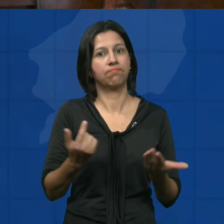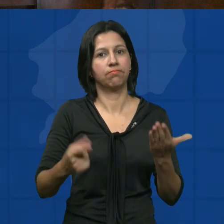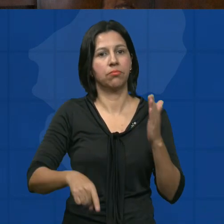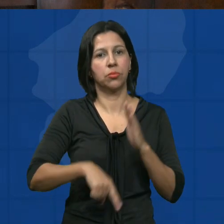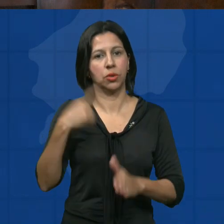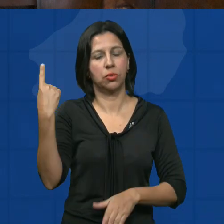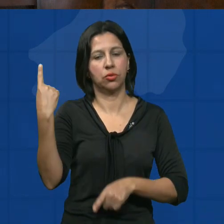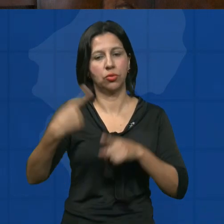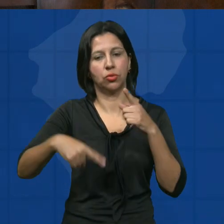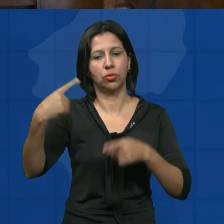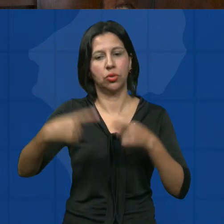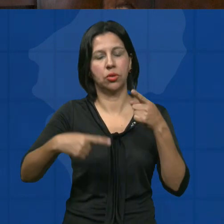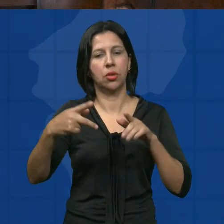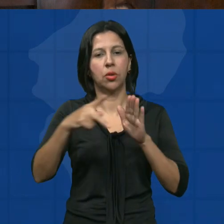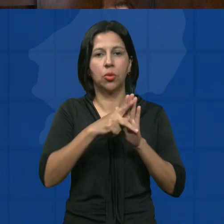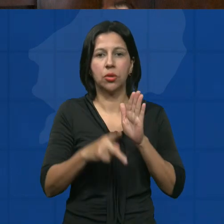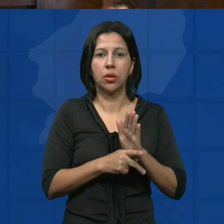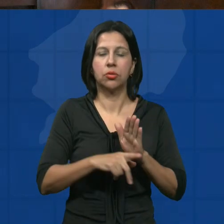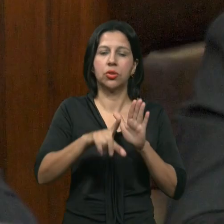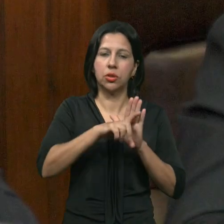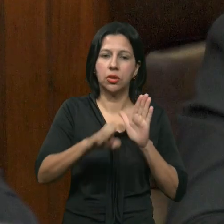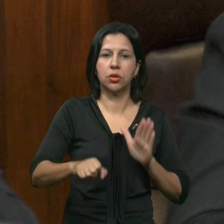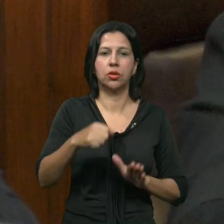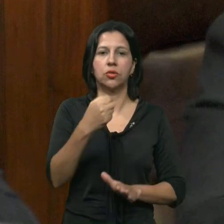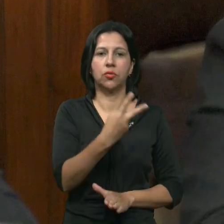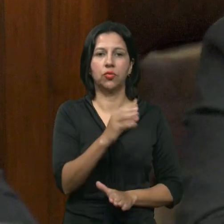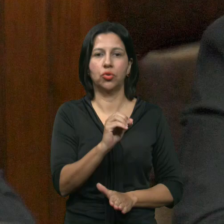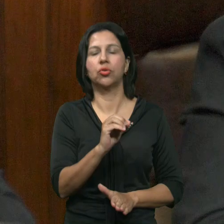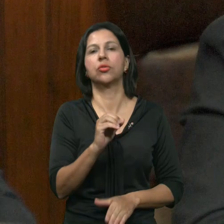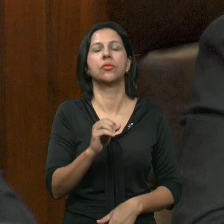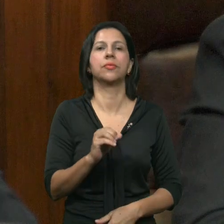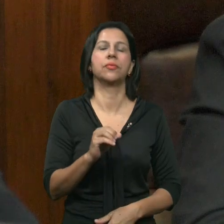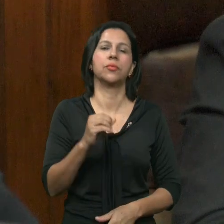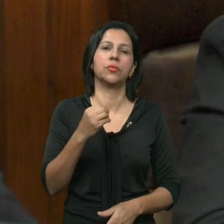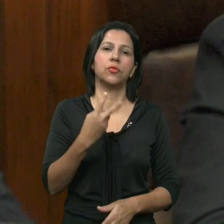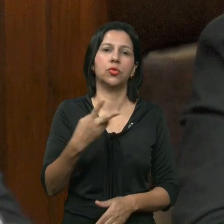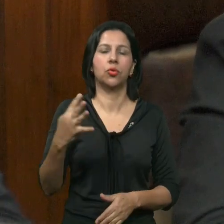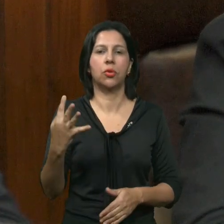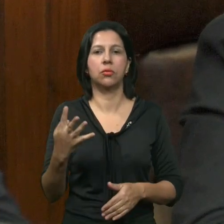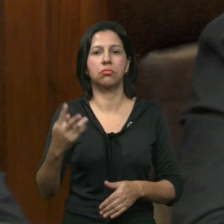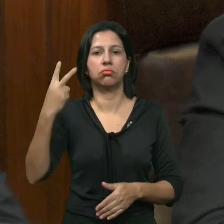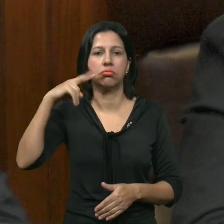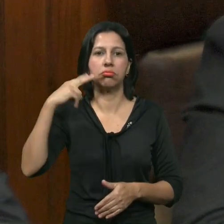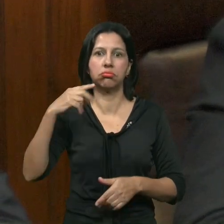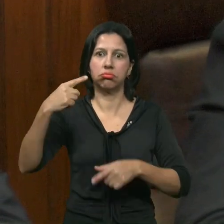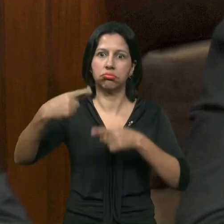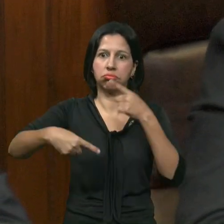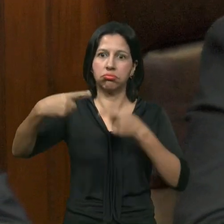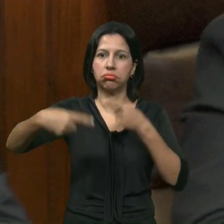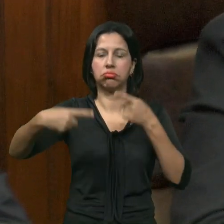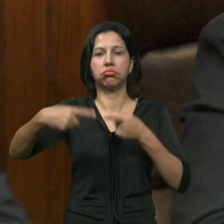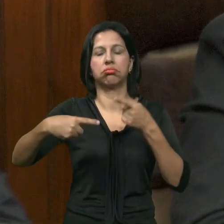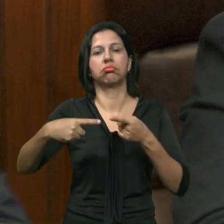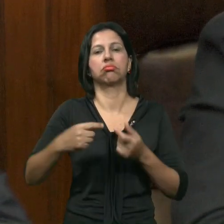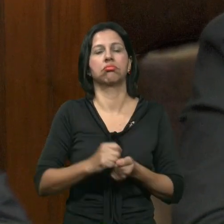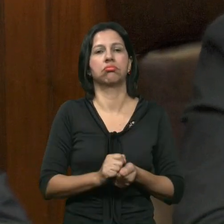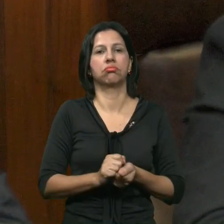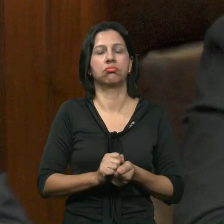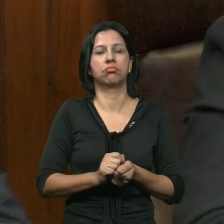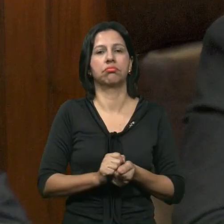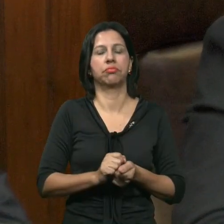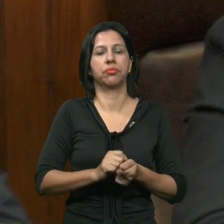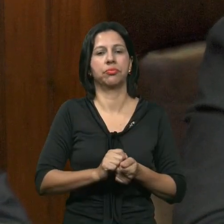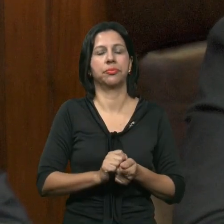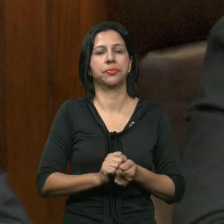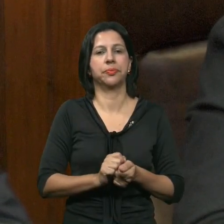primeira discussão O projeto de lei complementar 23-2024 Não havendo vereadores inscritos Está em votação O projeto de lei complementar 23